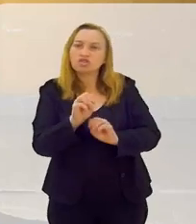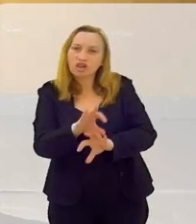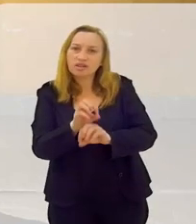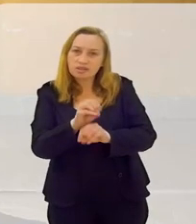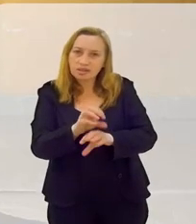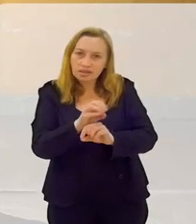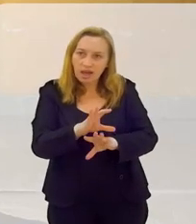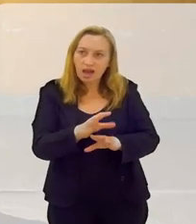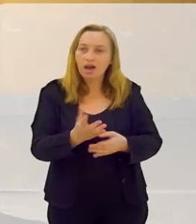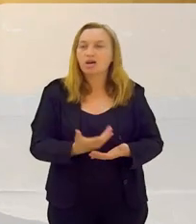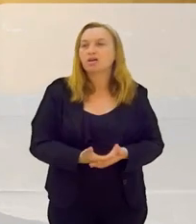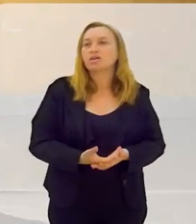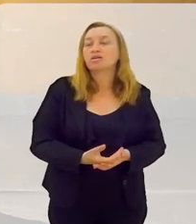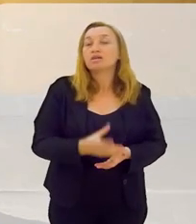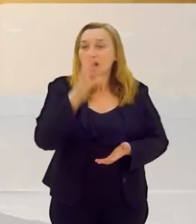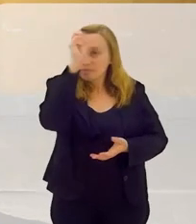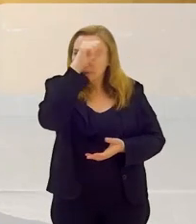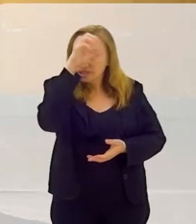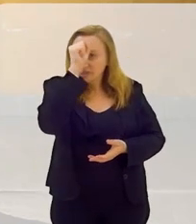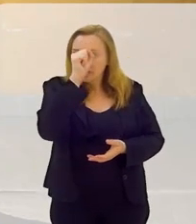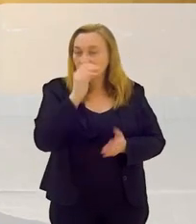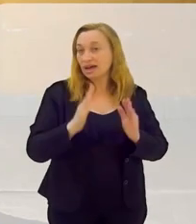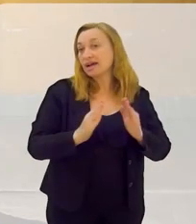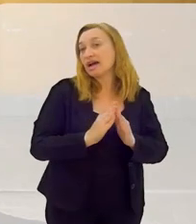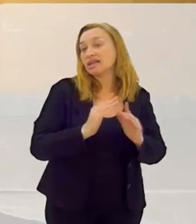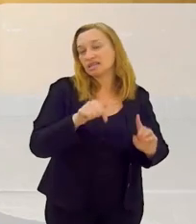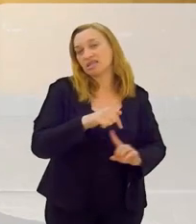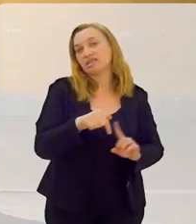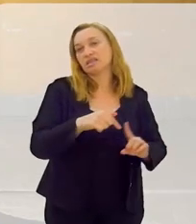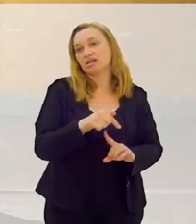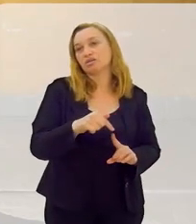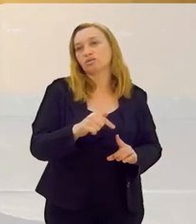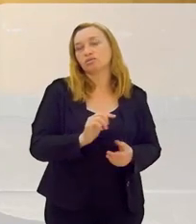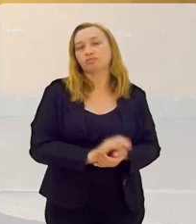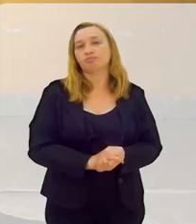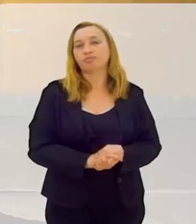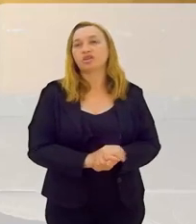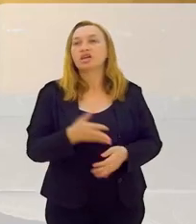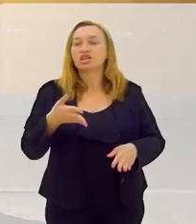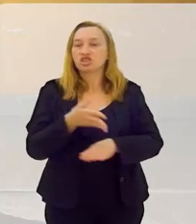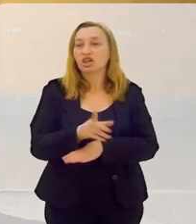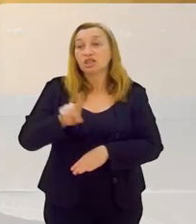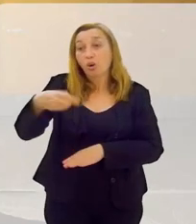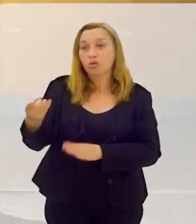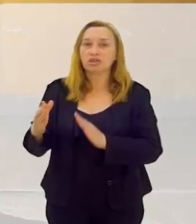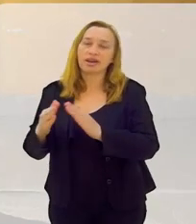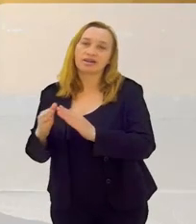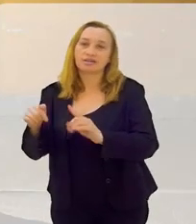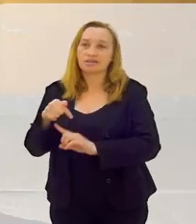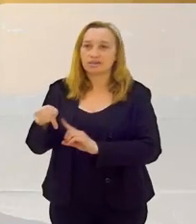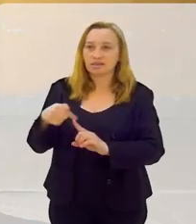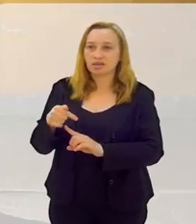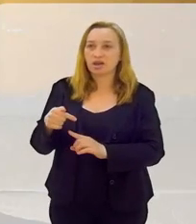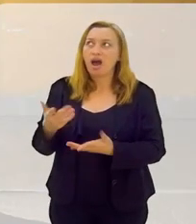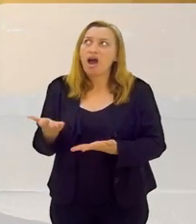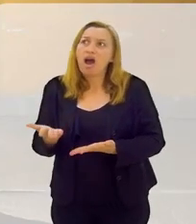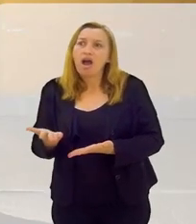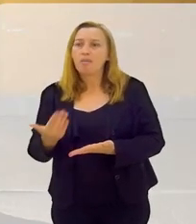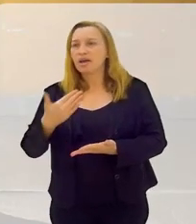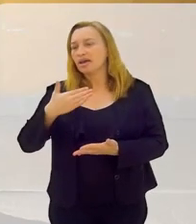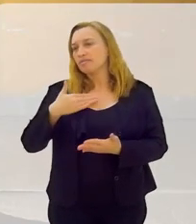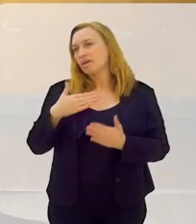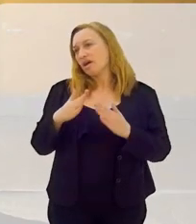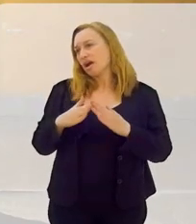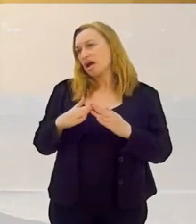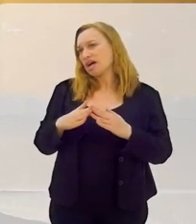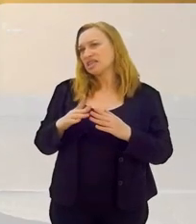ensinar. Então, o ensinamento você deve aprender na casa de santo. Se você chegar em uma outra casa de santo, ah, mas